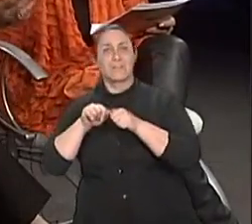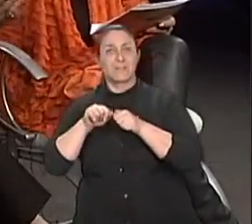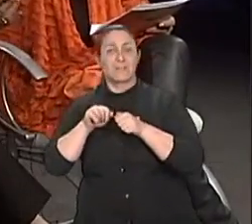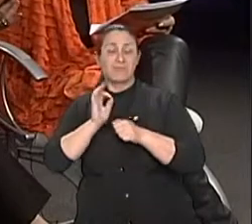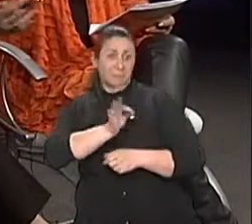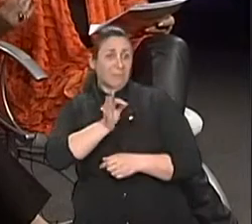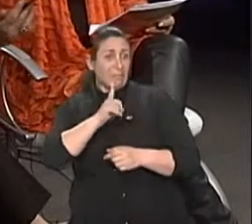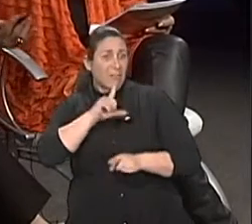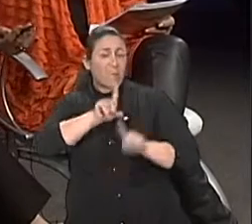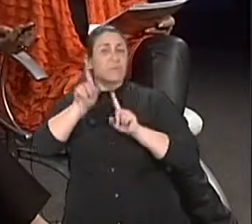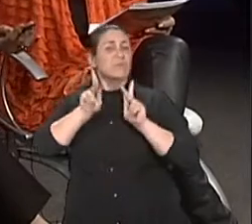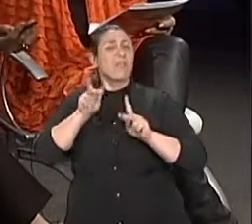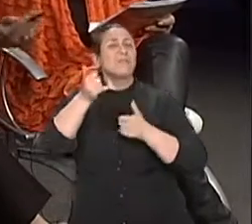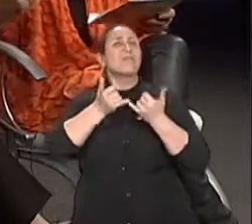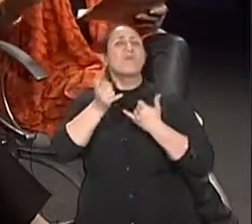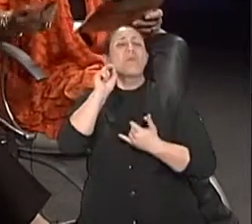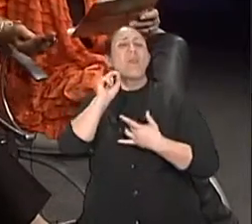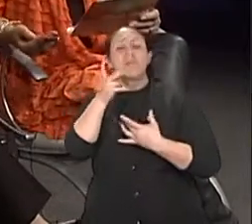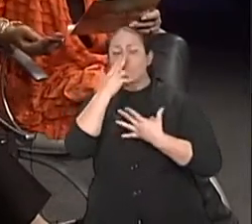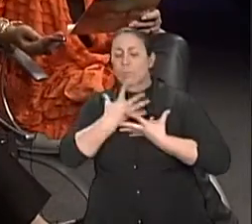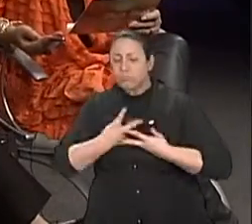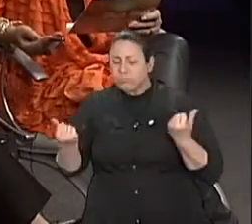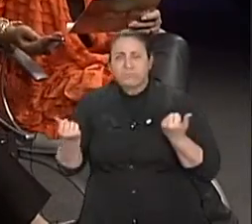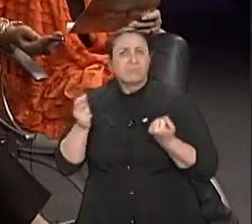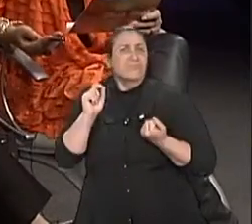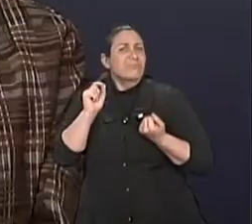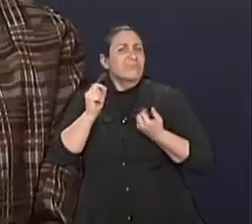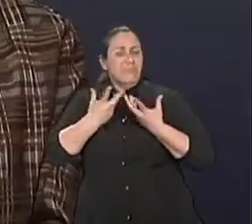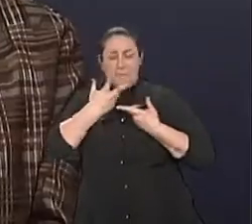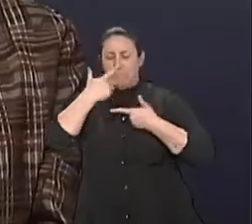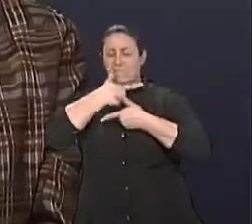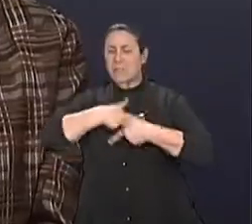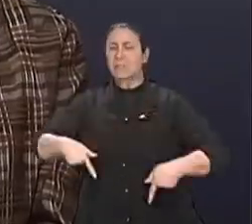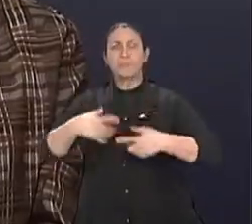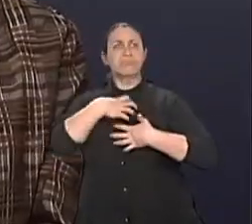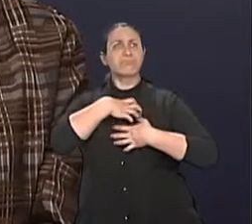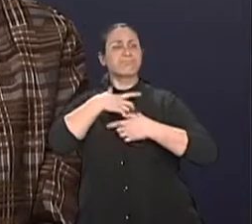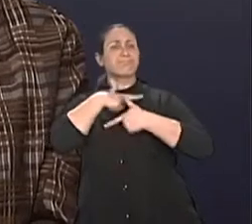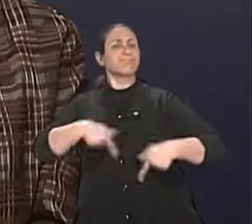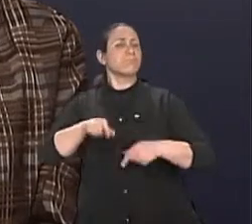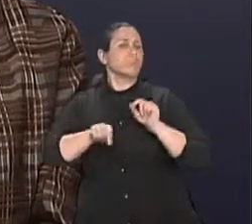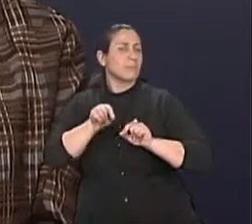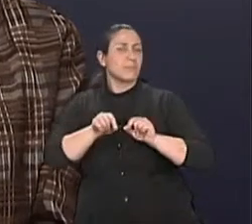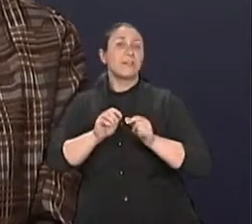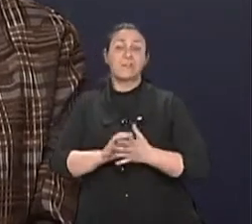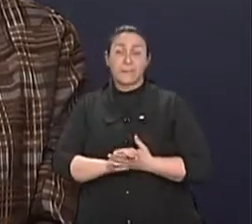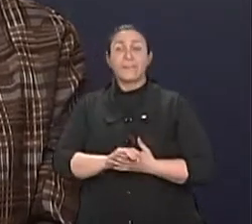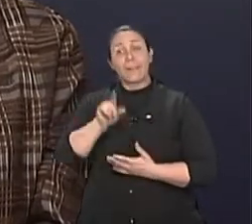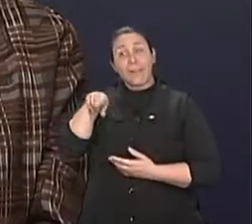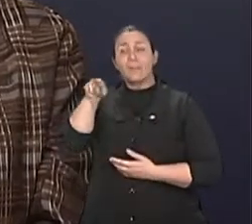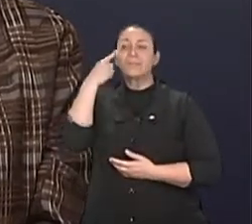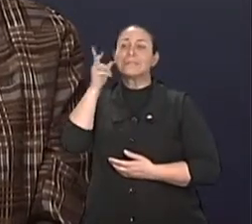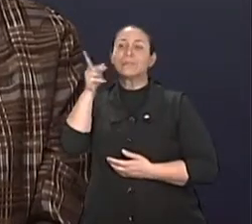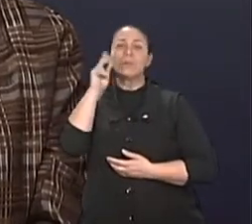menos parte desse vazio, o que significa para mim, e preenchê-lo. Isso. Sem achar que o que tu precisa está no